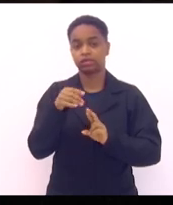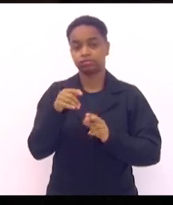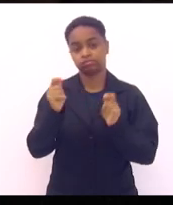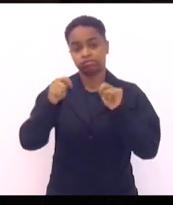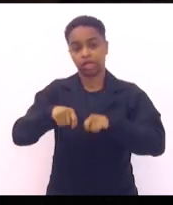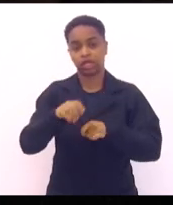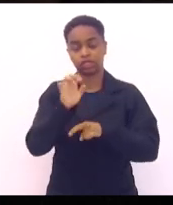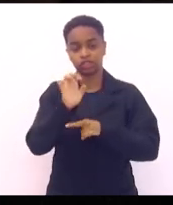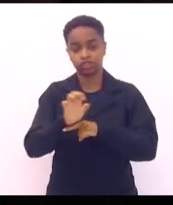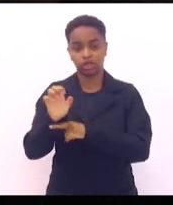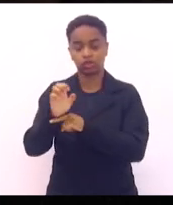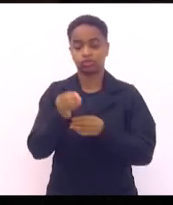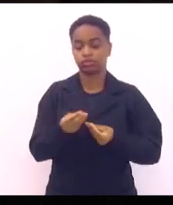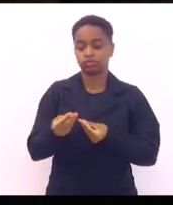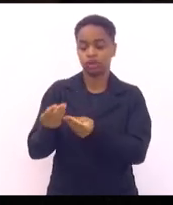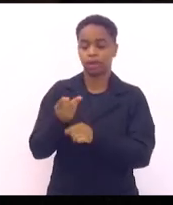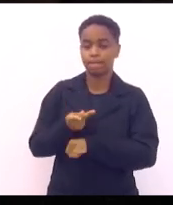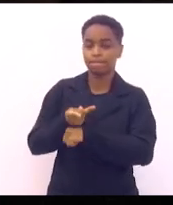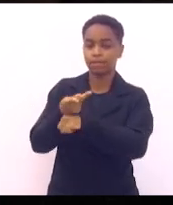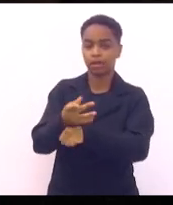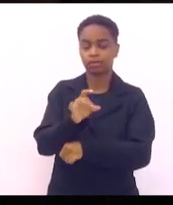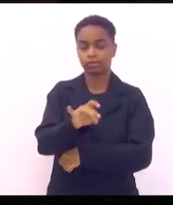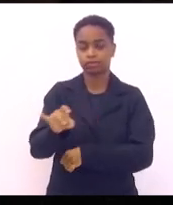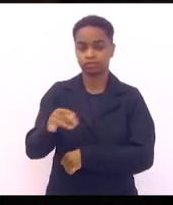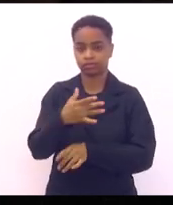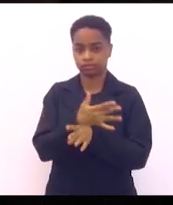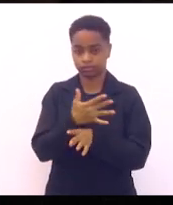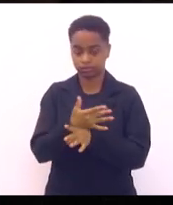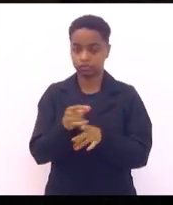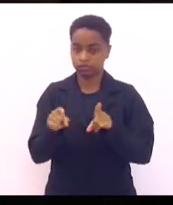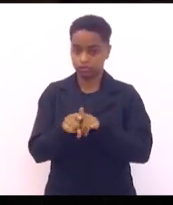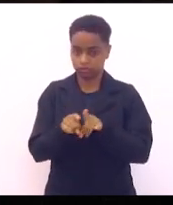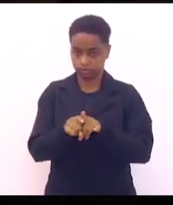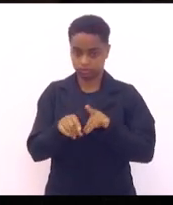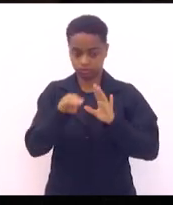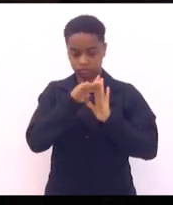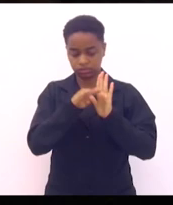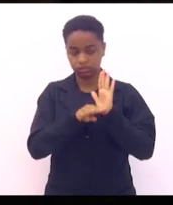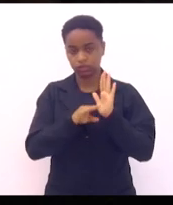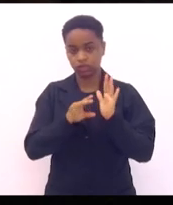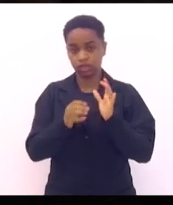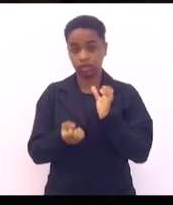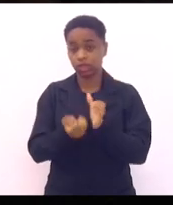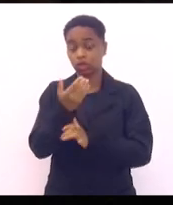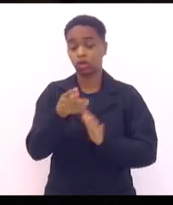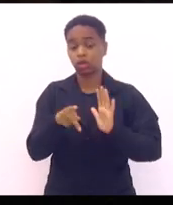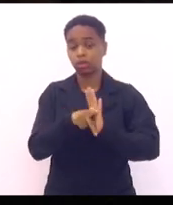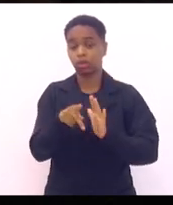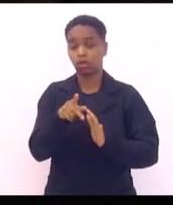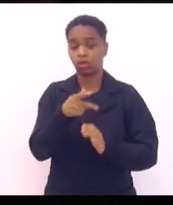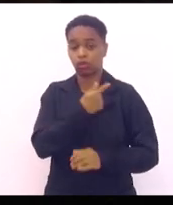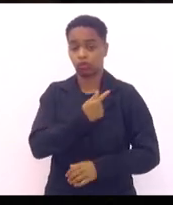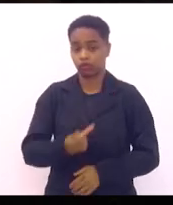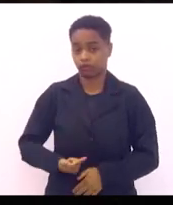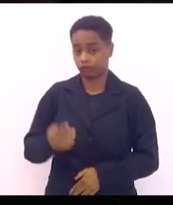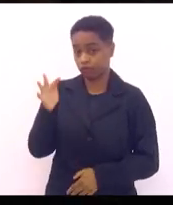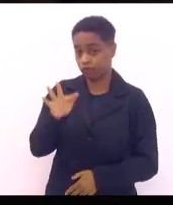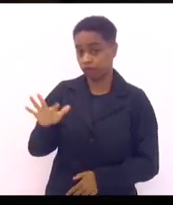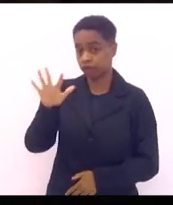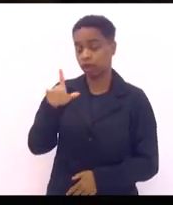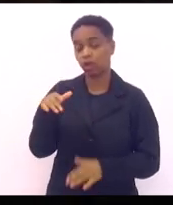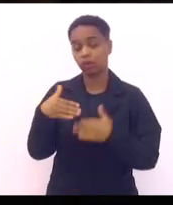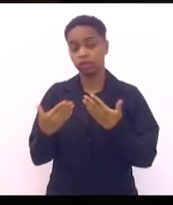esses municípios. E são indicadores vinculados, estabelecidos pelo governo federal. Então, a gente está